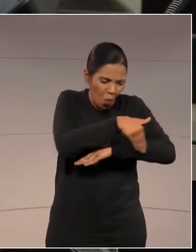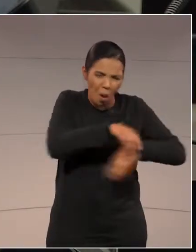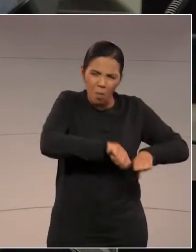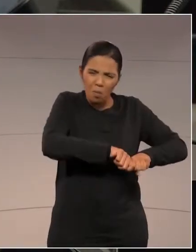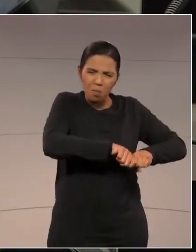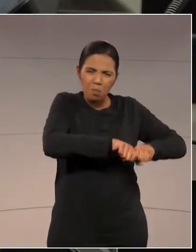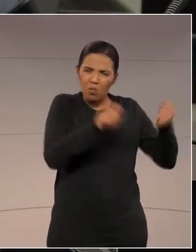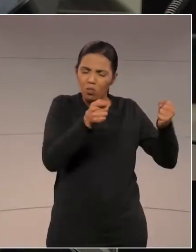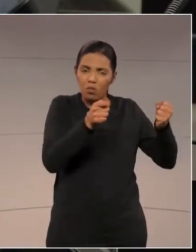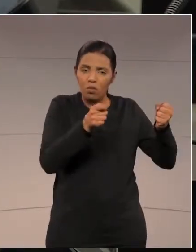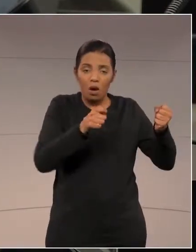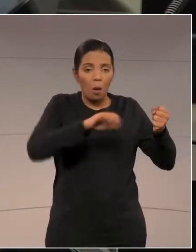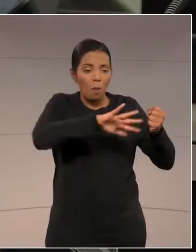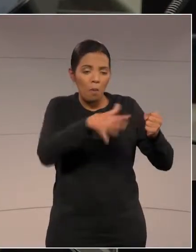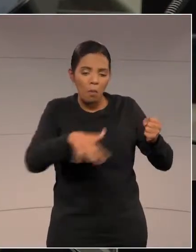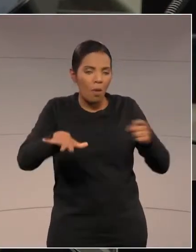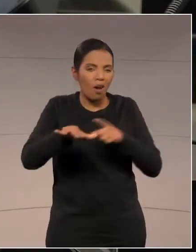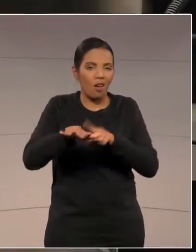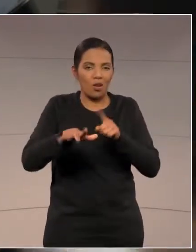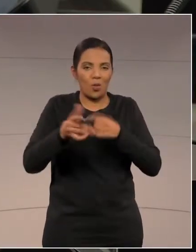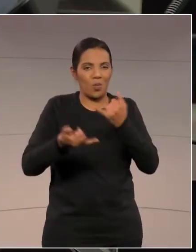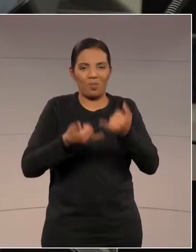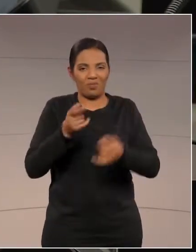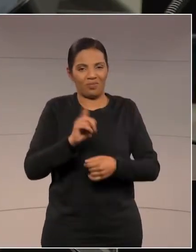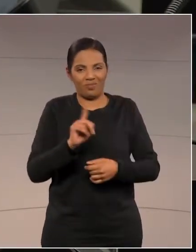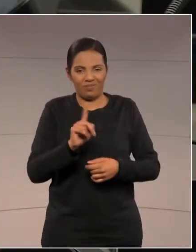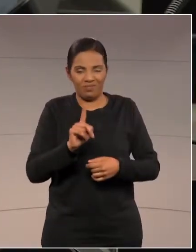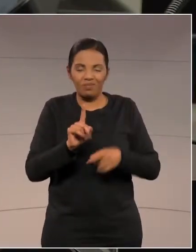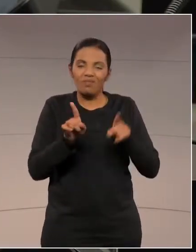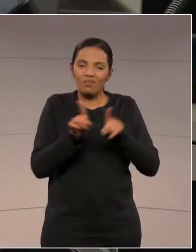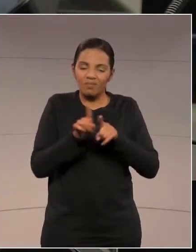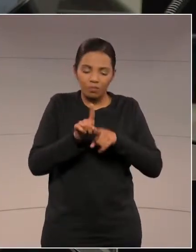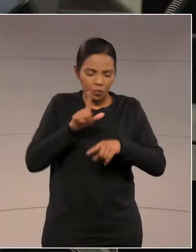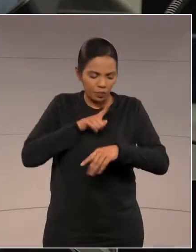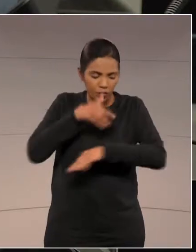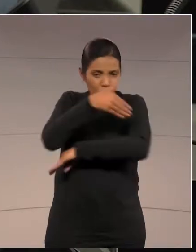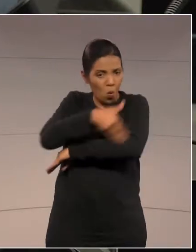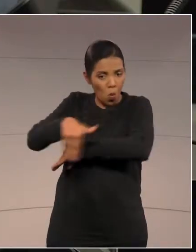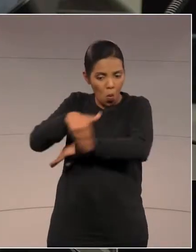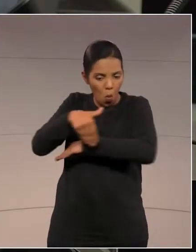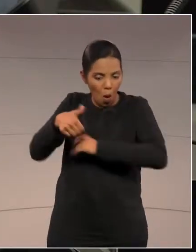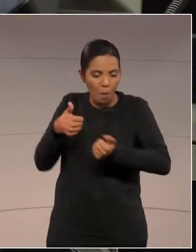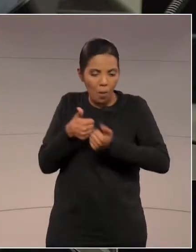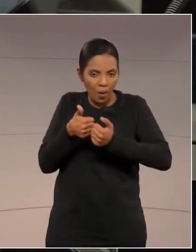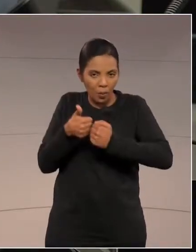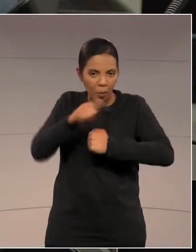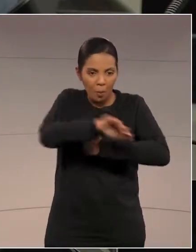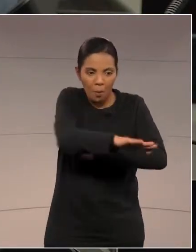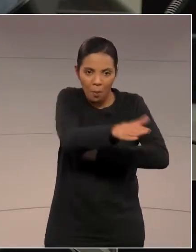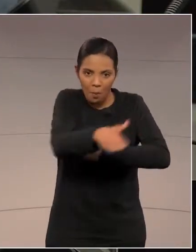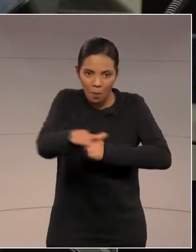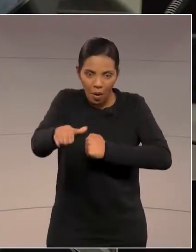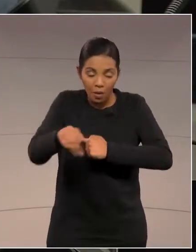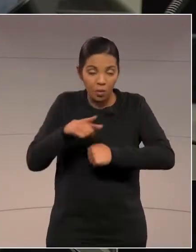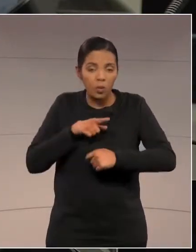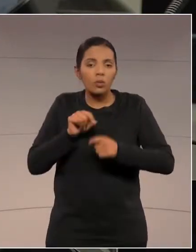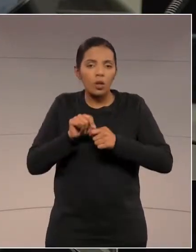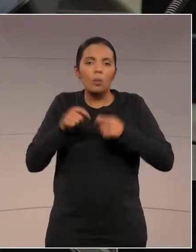avenida Beira Mar, por exemplo, ela está sendo agora totalmente